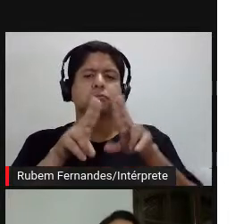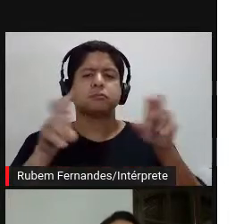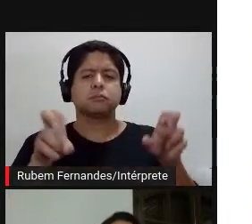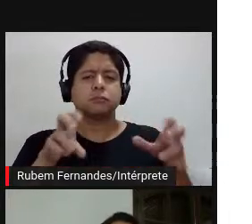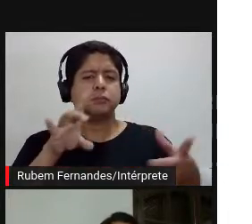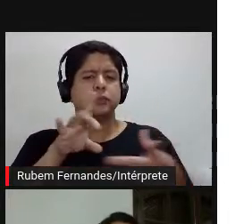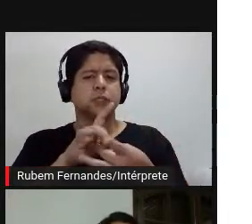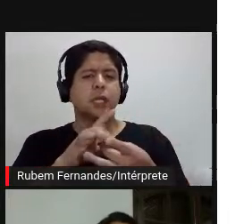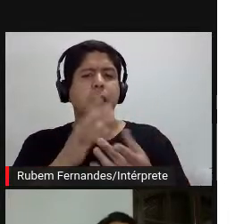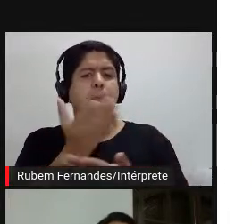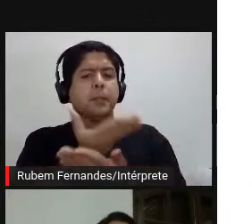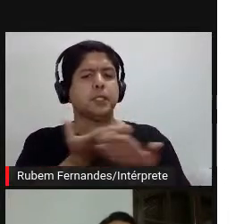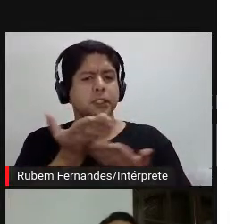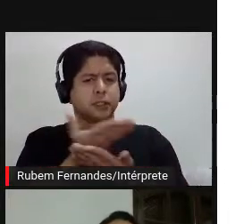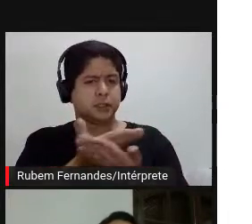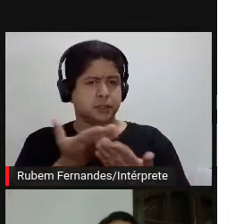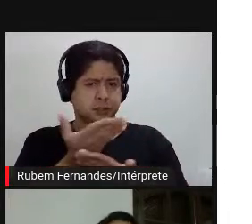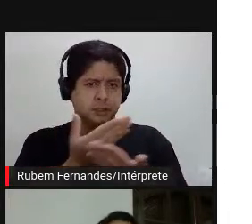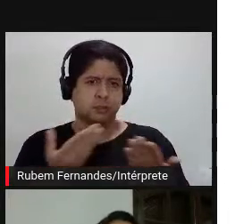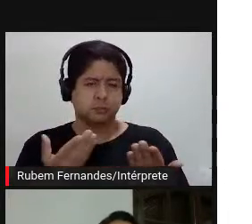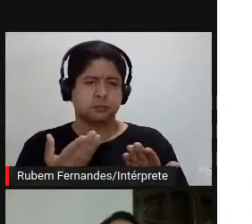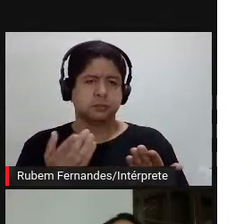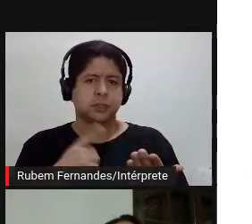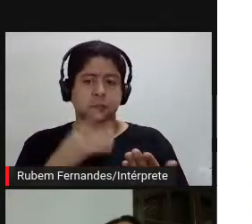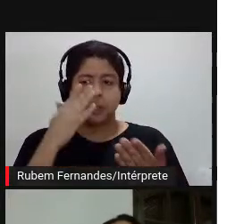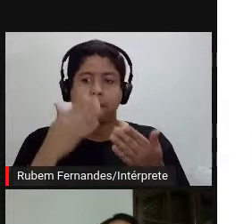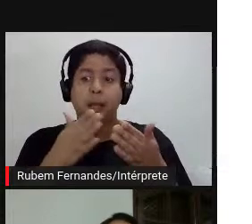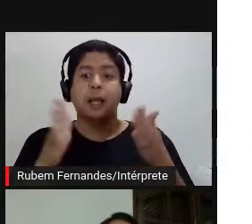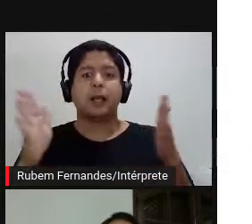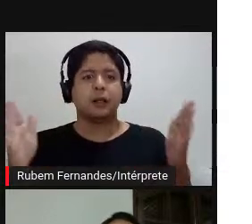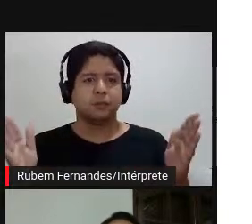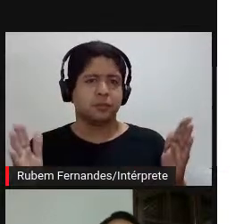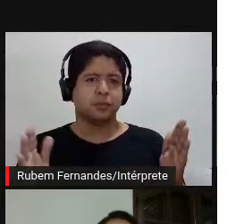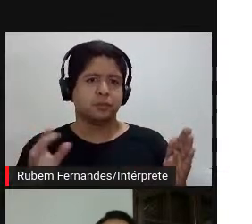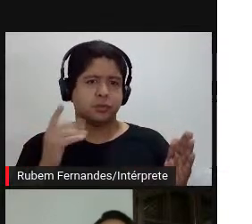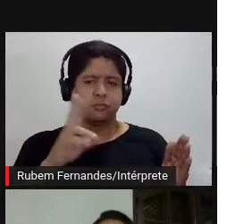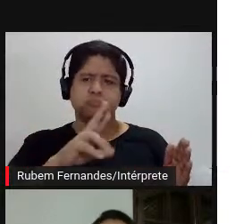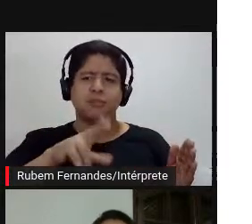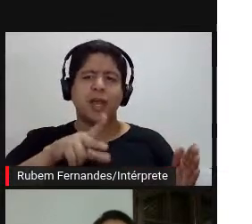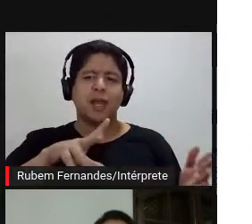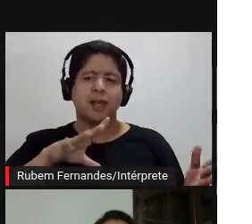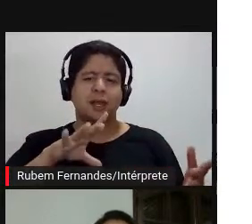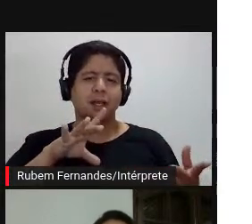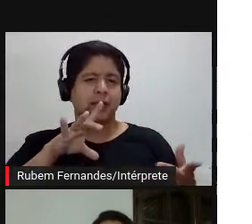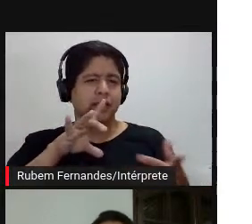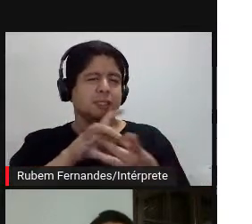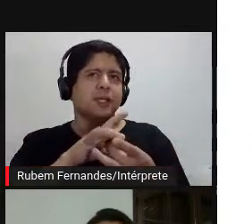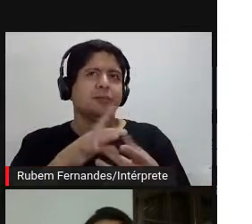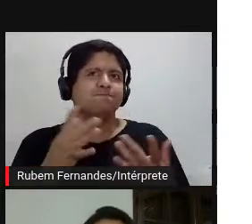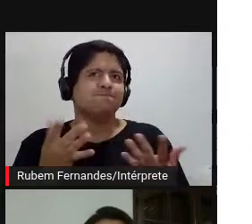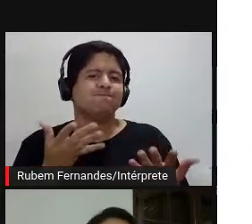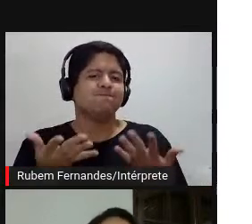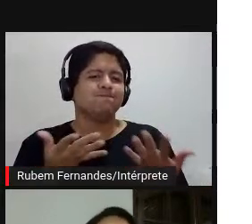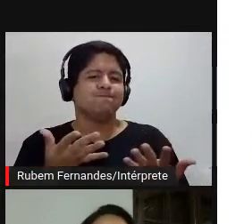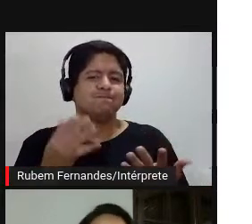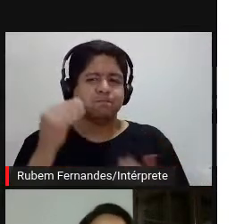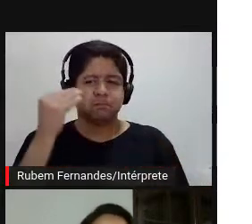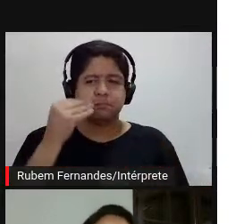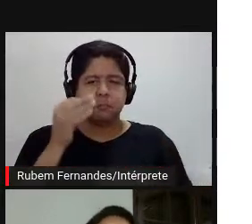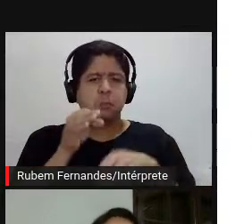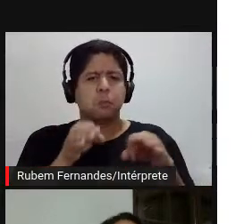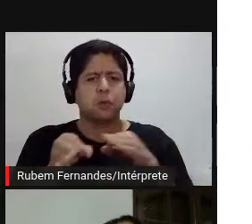mediação, com entendimento, assim, amplo, né, mas não em relação a ser uma especialista em projetos